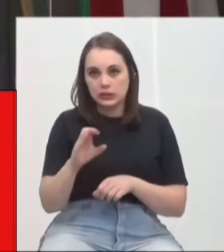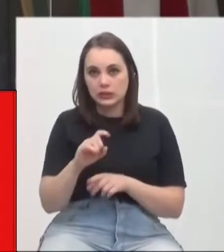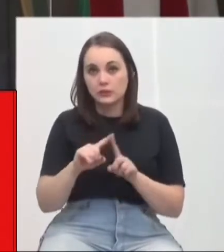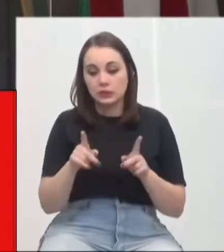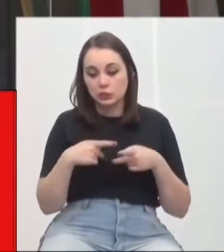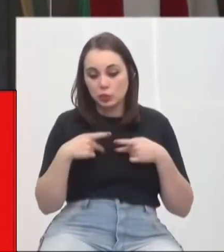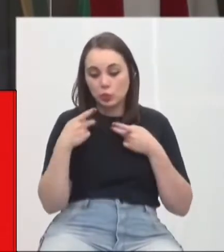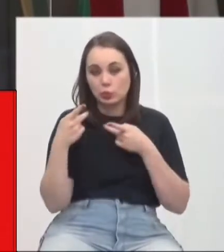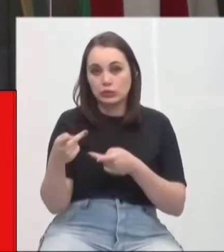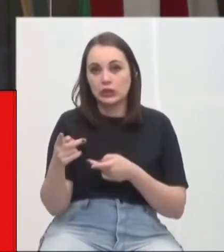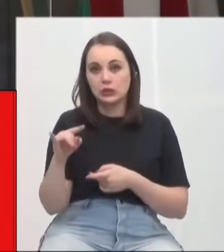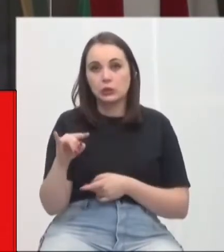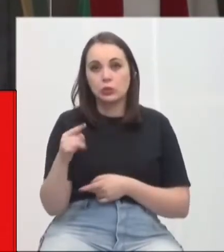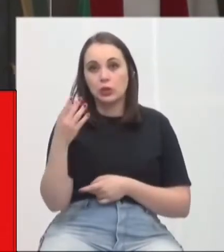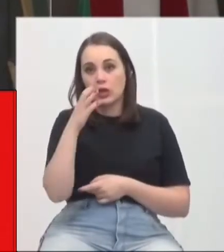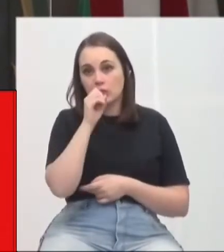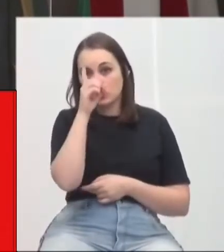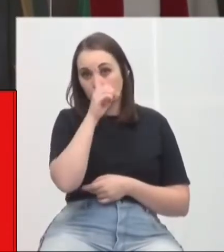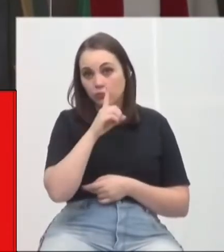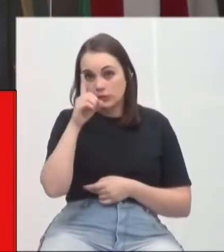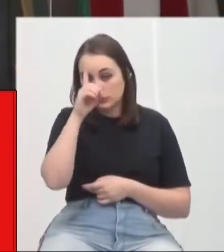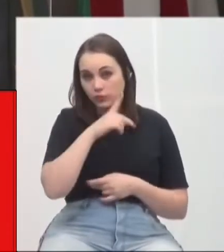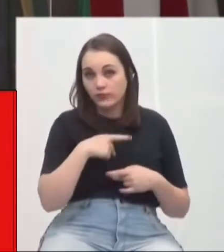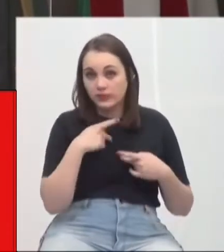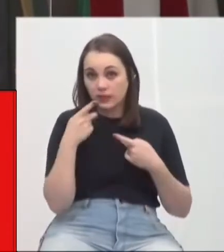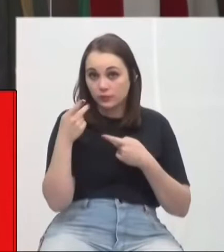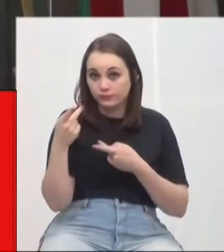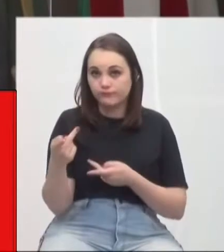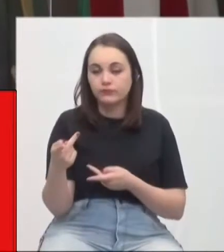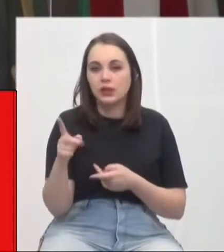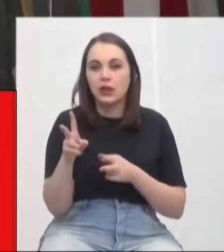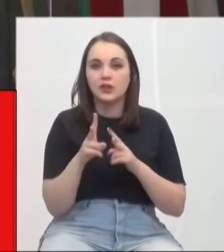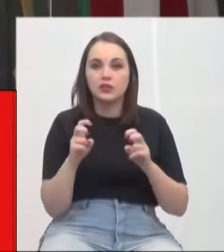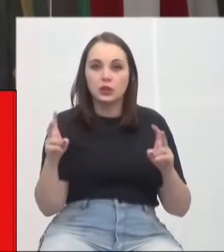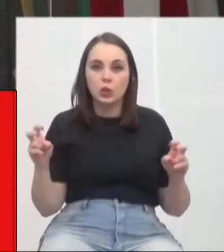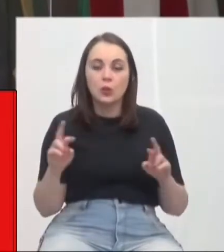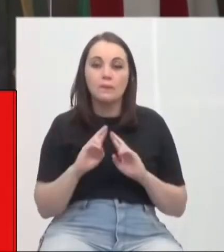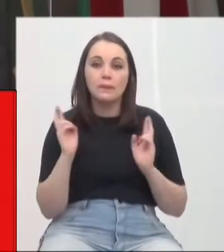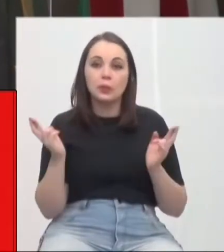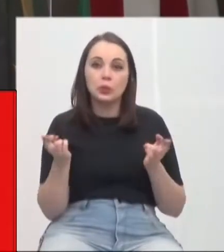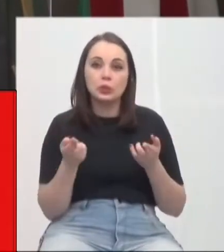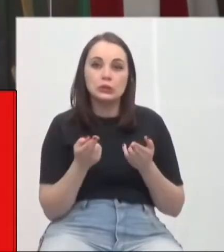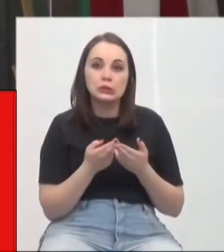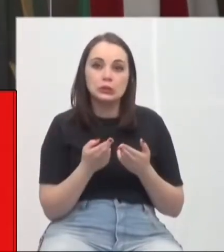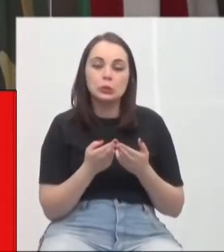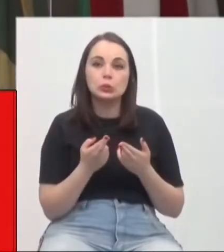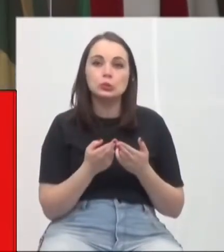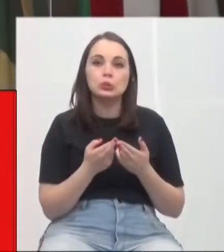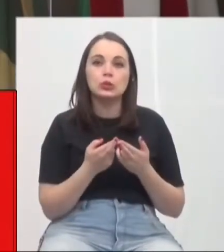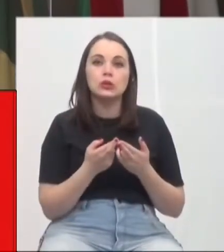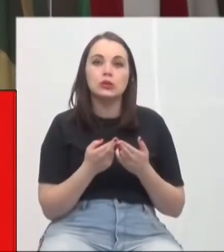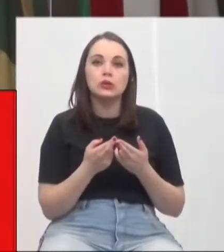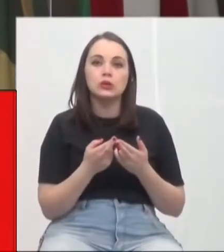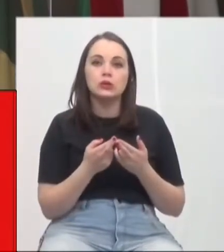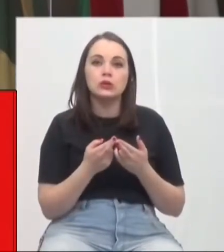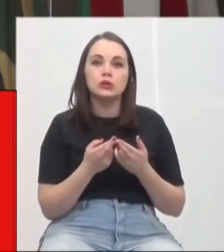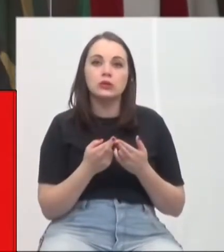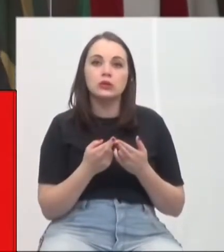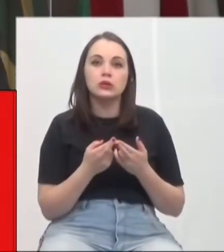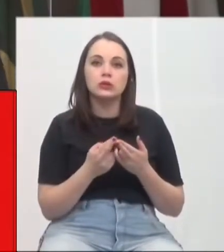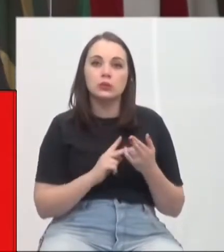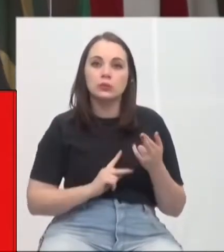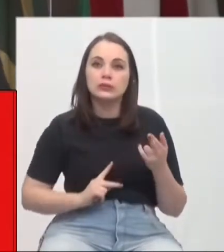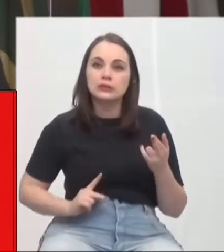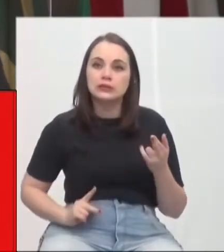no último final de semana, em Florianópolis, com nosso presidente, com muito